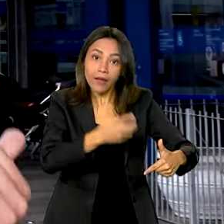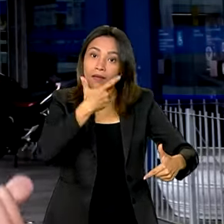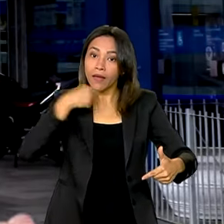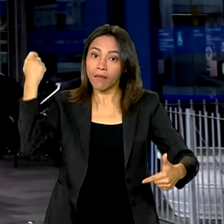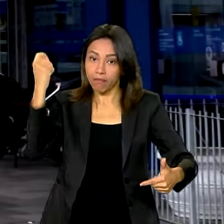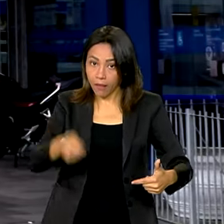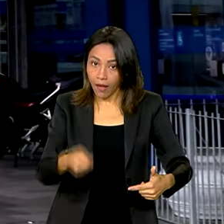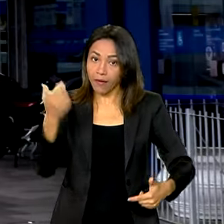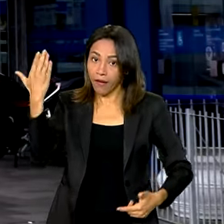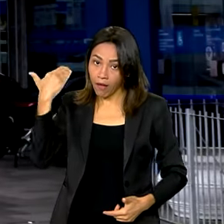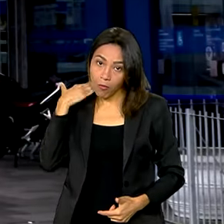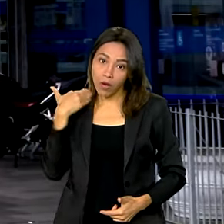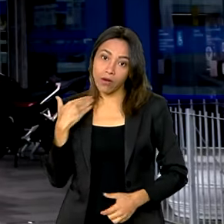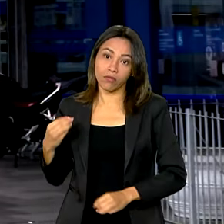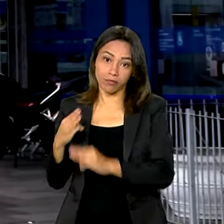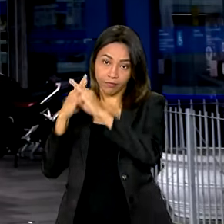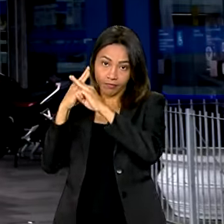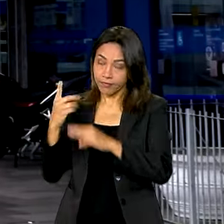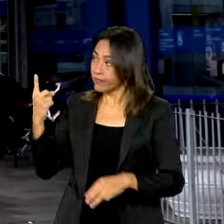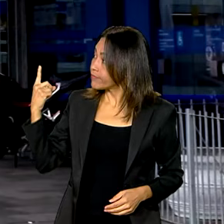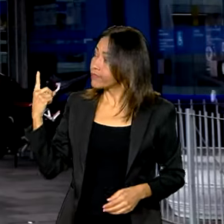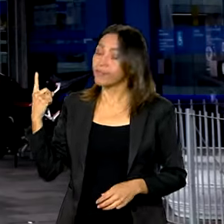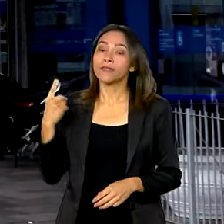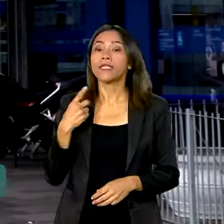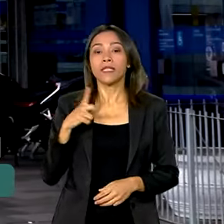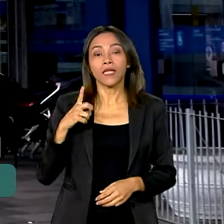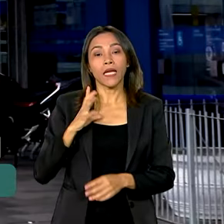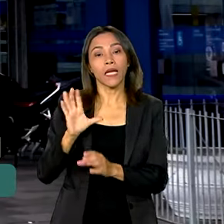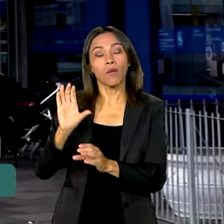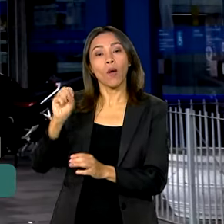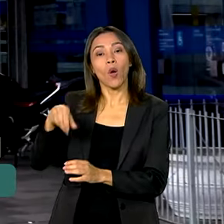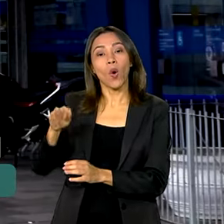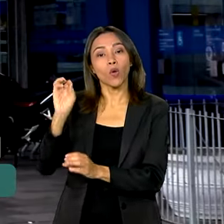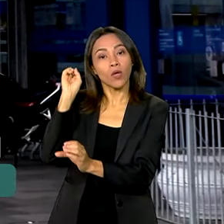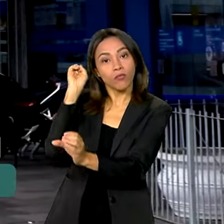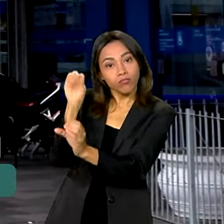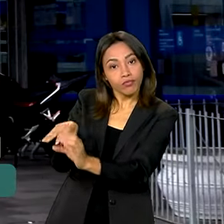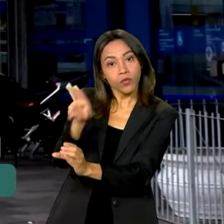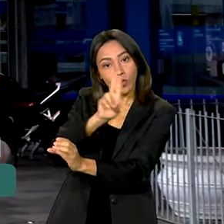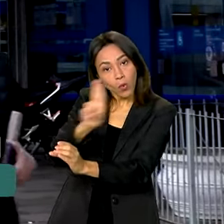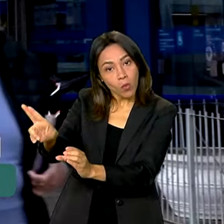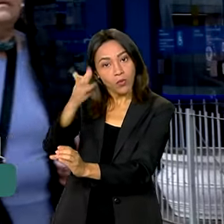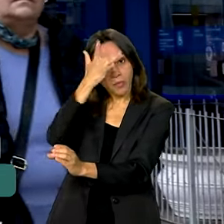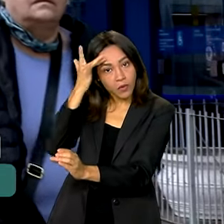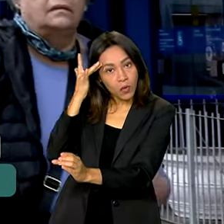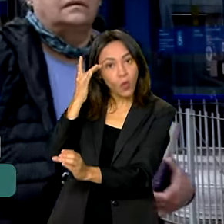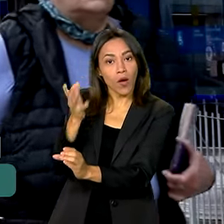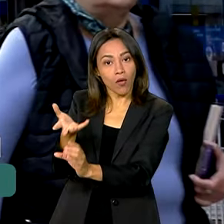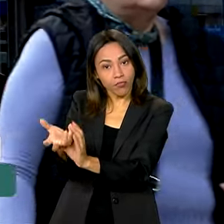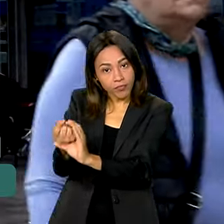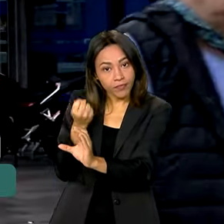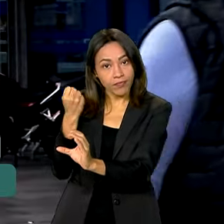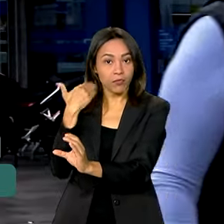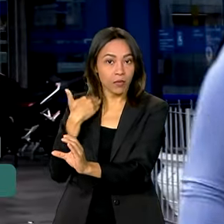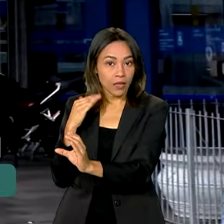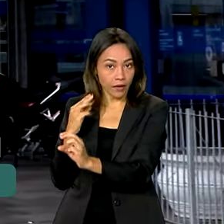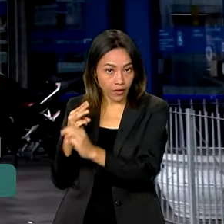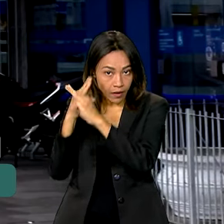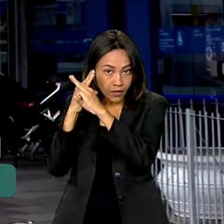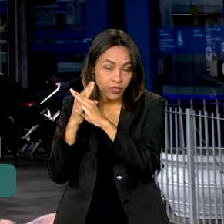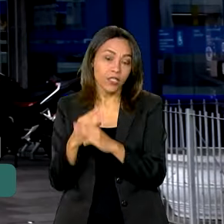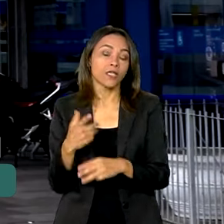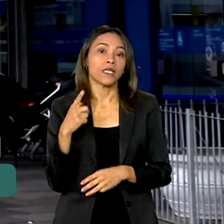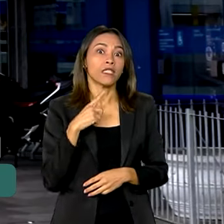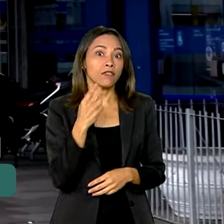pela Caixa Econômica Federal, por meio de conta na Caixa, em nome do beneficiário. O impacto estimado da medida é de